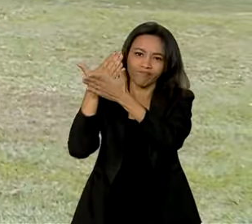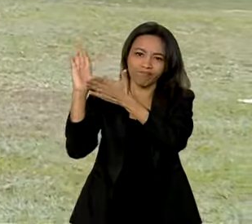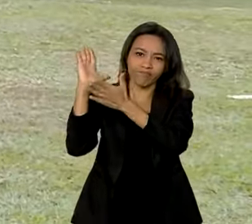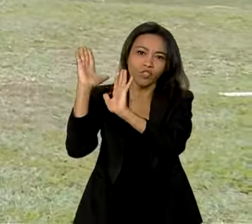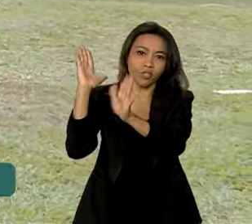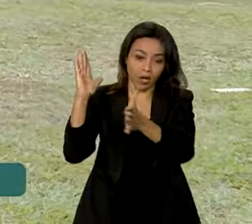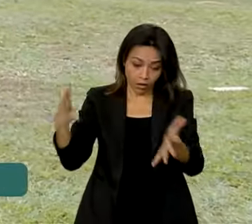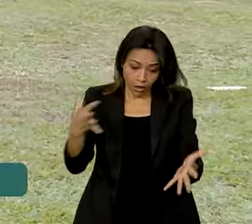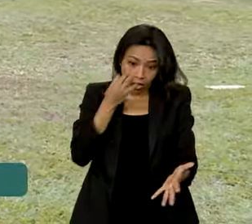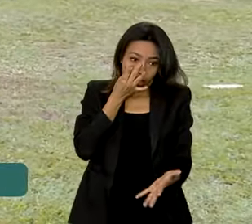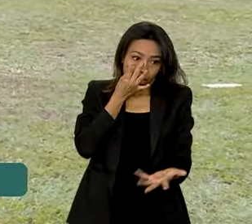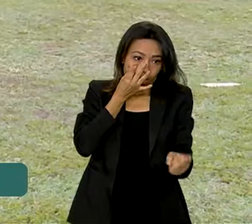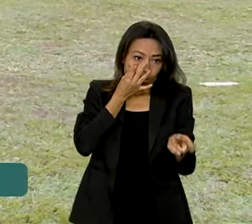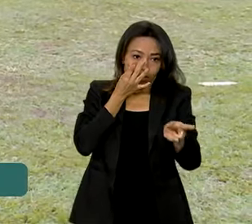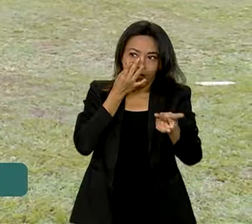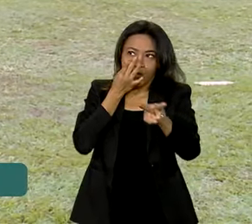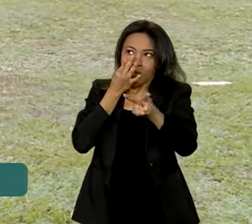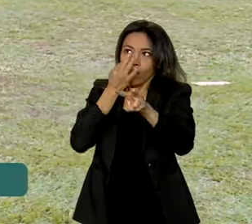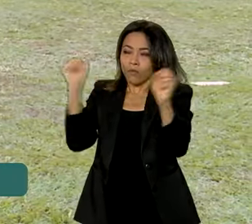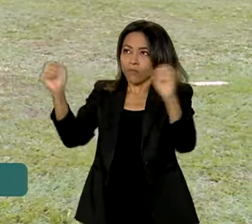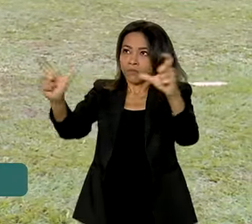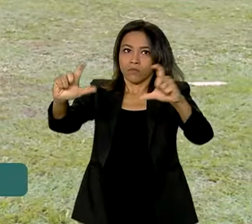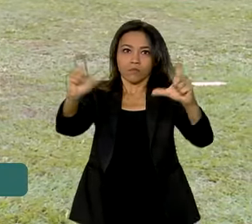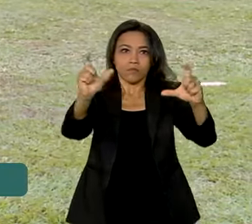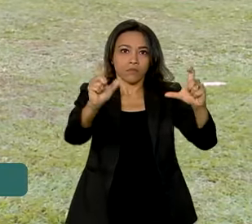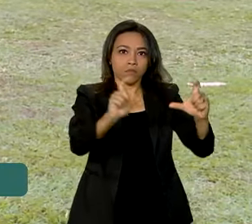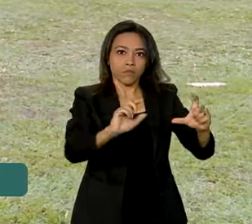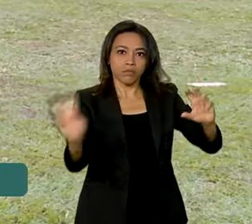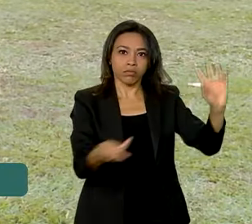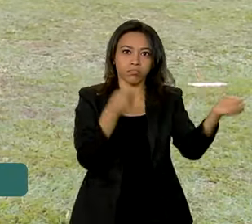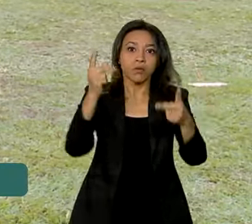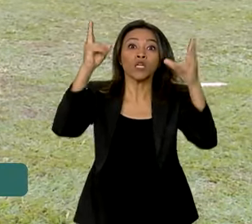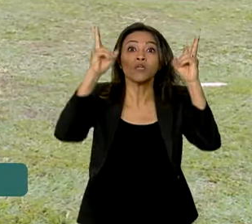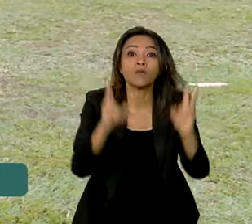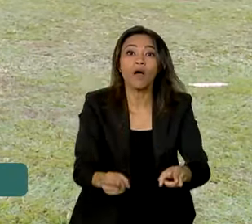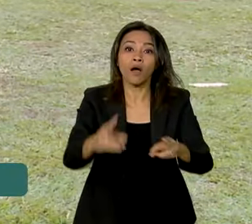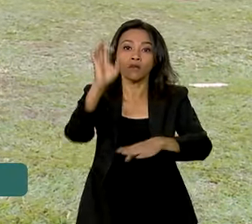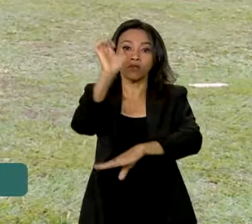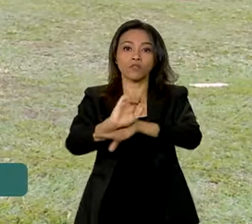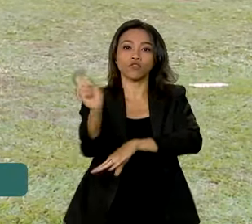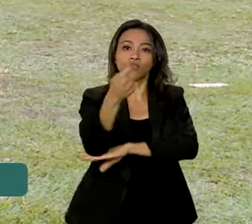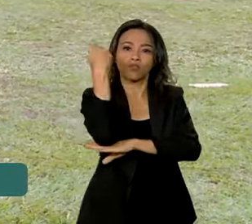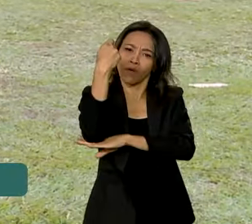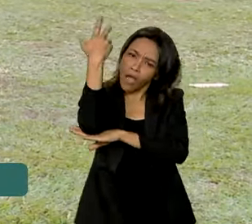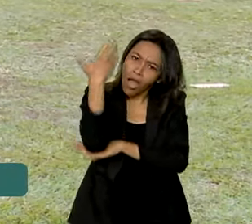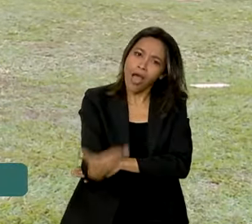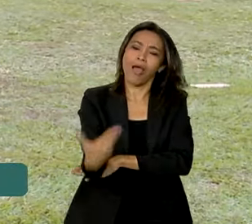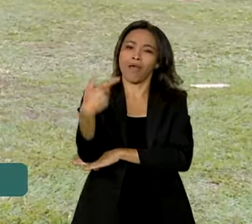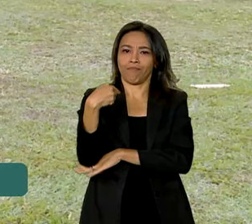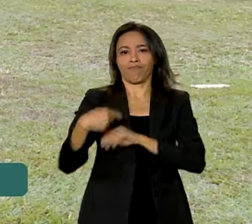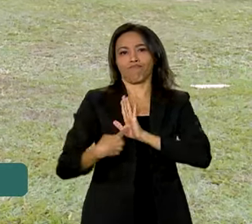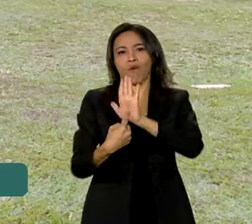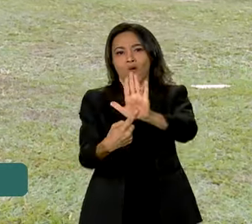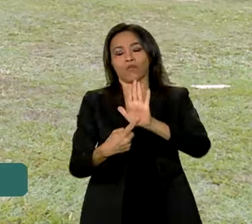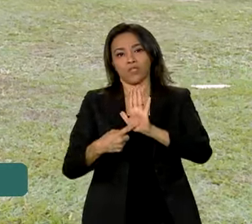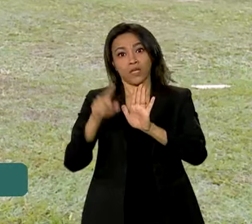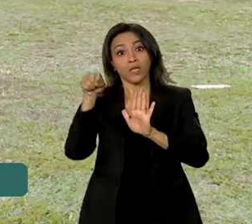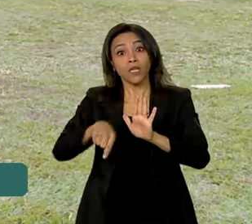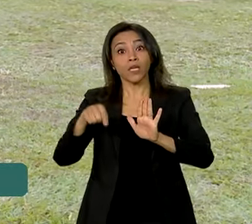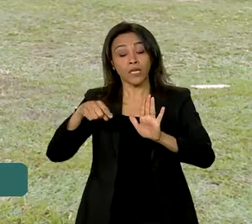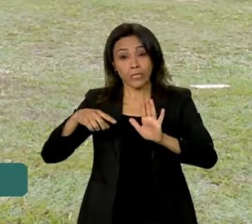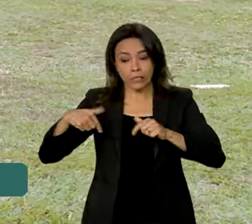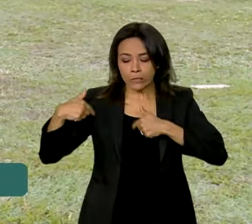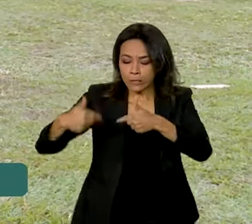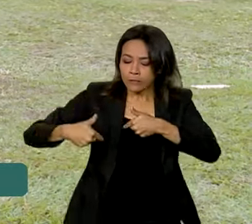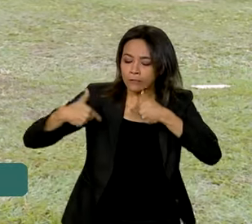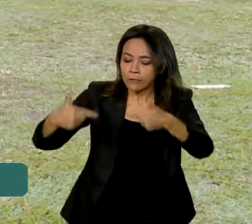já vivencia eventos climáticos extremos. O que aconteceu no Rio Grande do Sul é um exemplo que mostra que o enfrentamento às mudanças